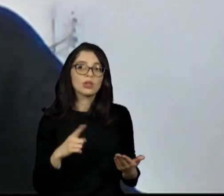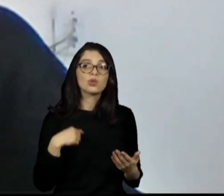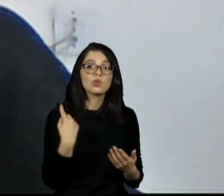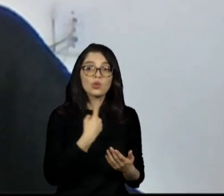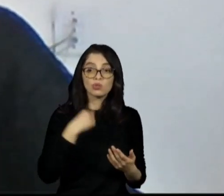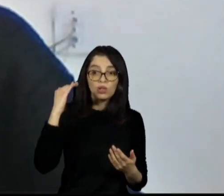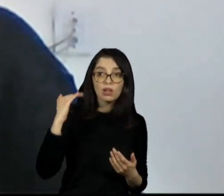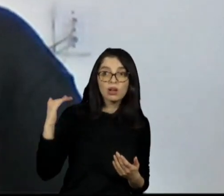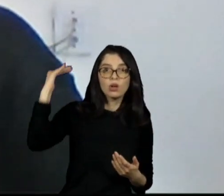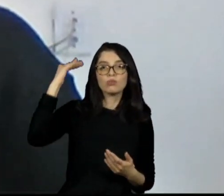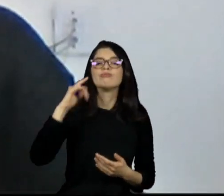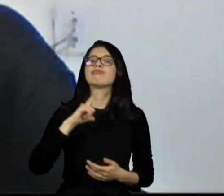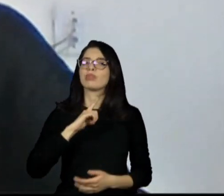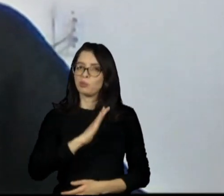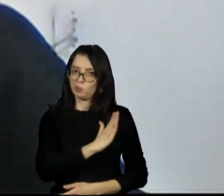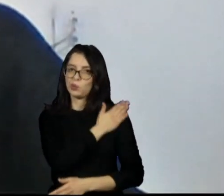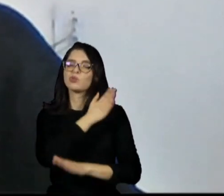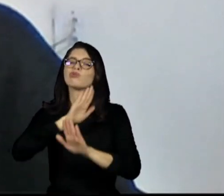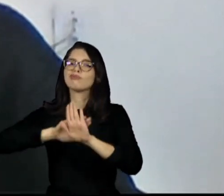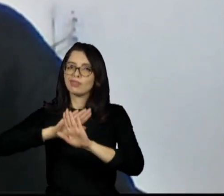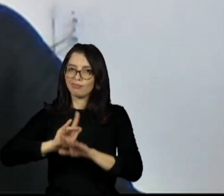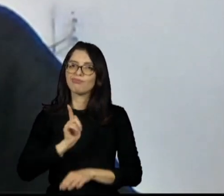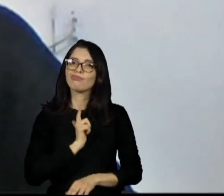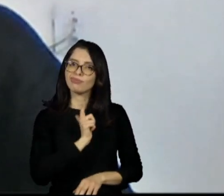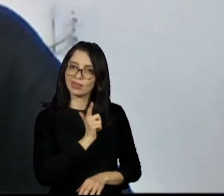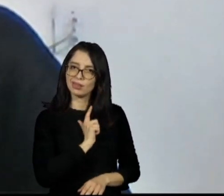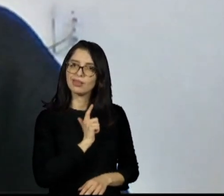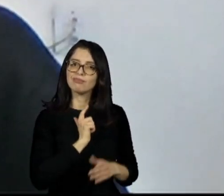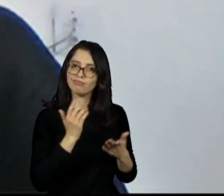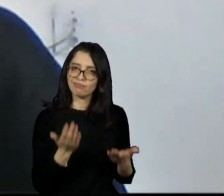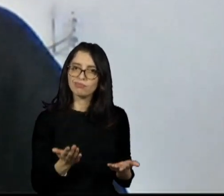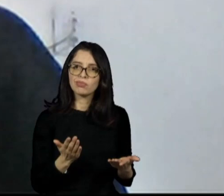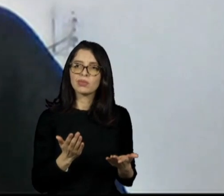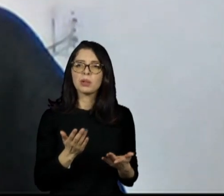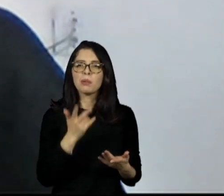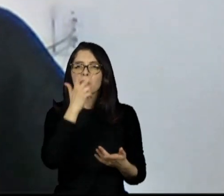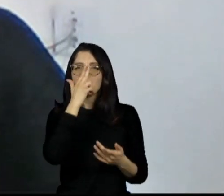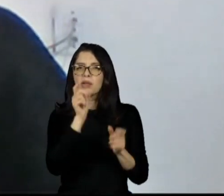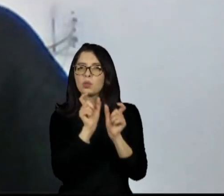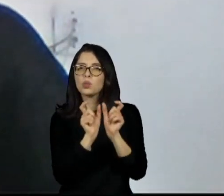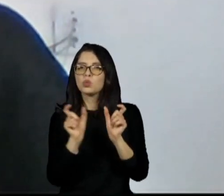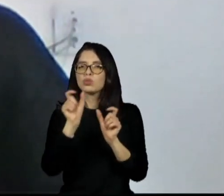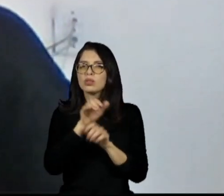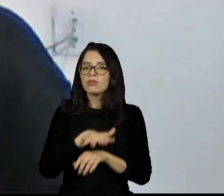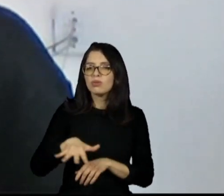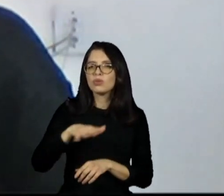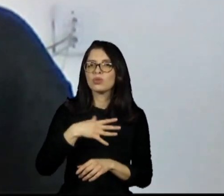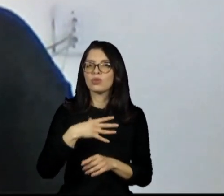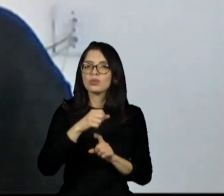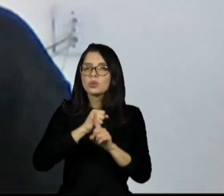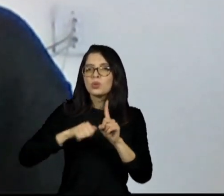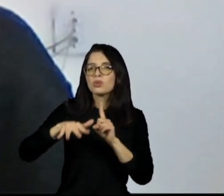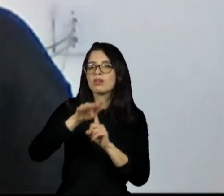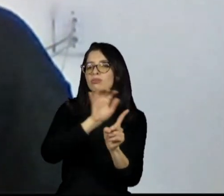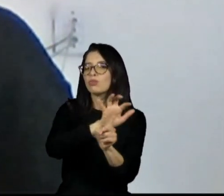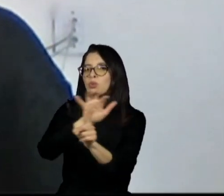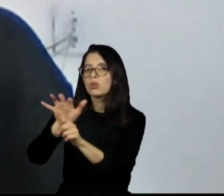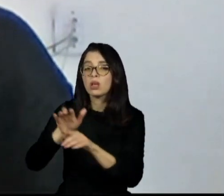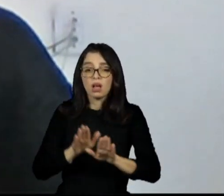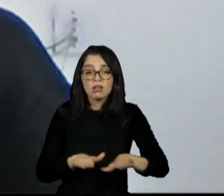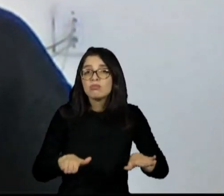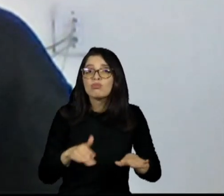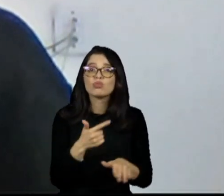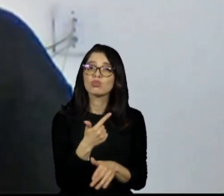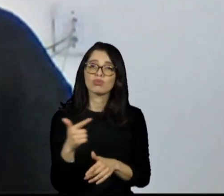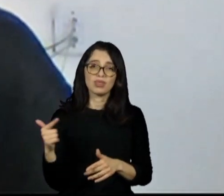preconceitos, essas coisas, esses conceitos sociais e tudo isso. Mas a criança não. Ela está